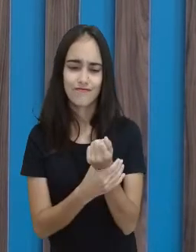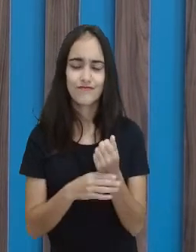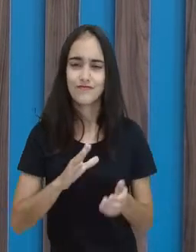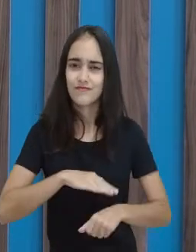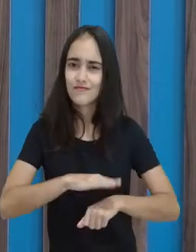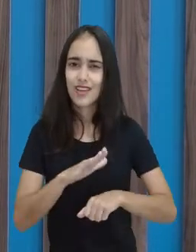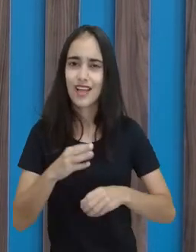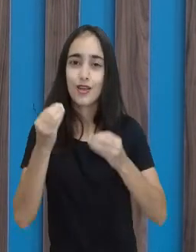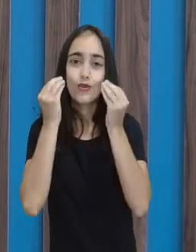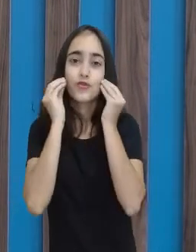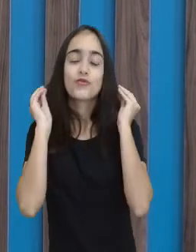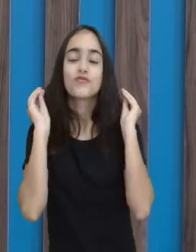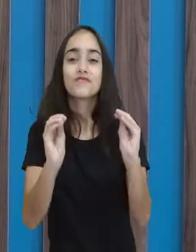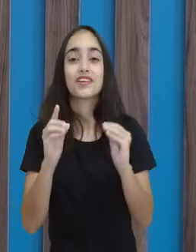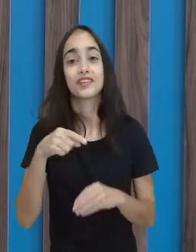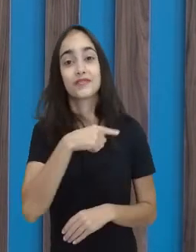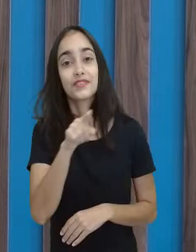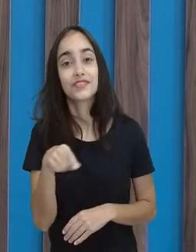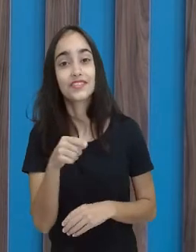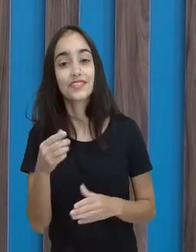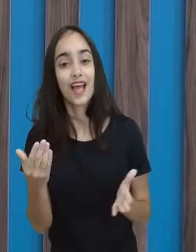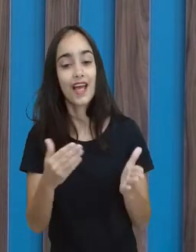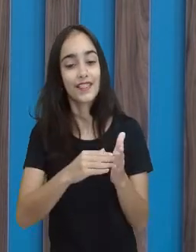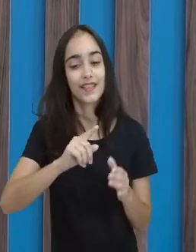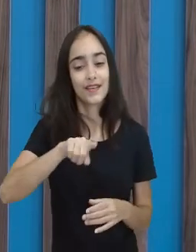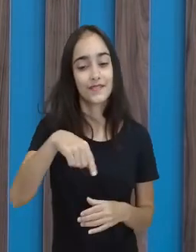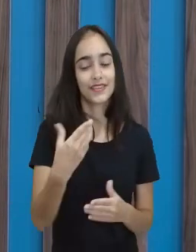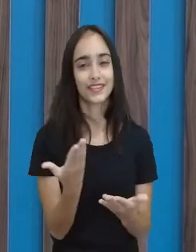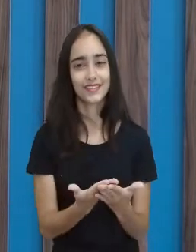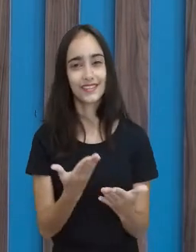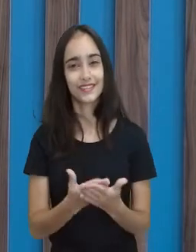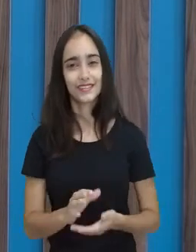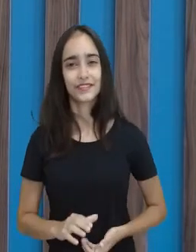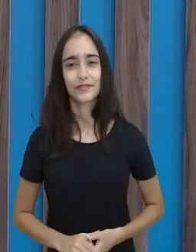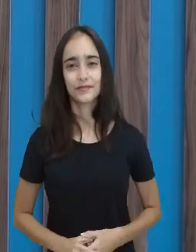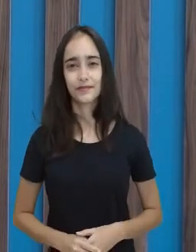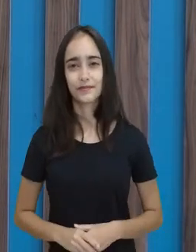Um cheiro para vocês, meus amores. E até as cenas do próximo capítulo.